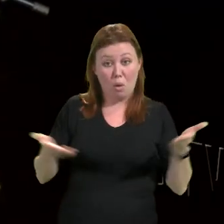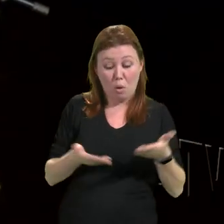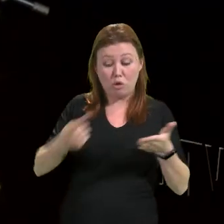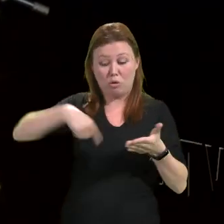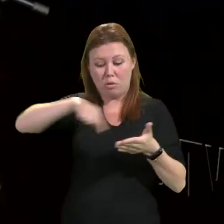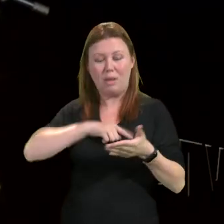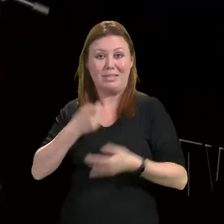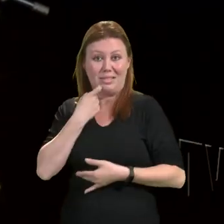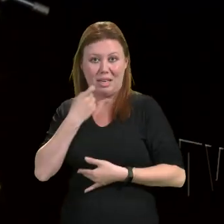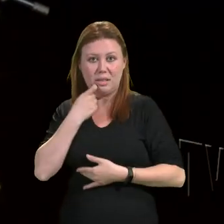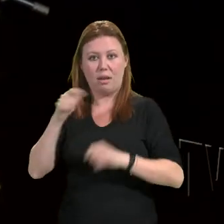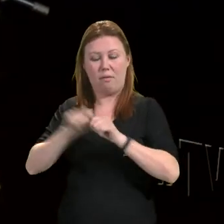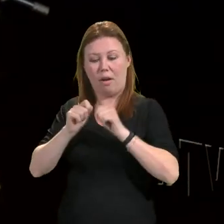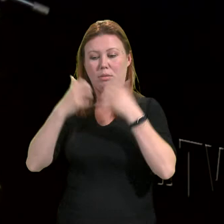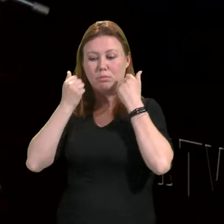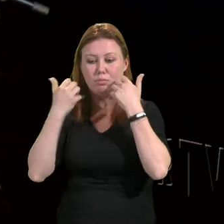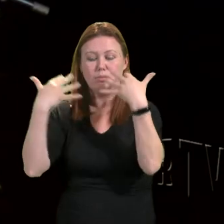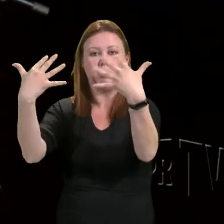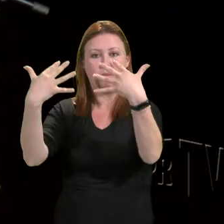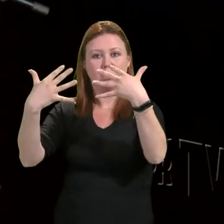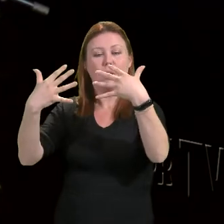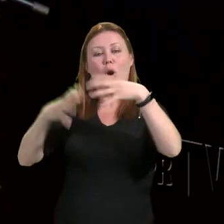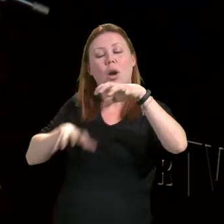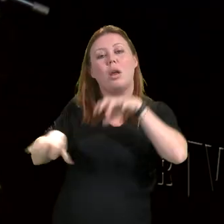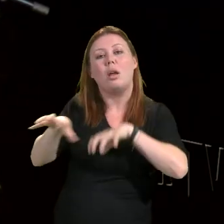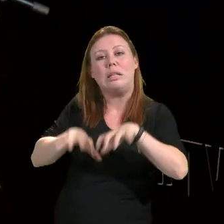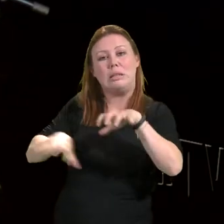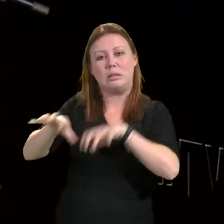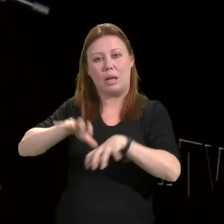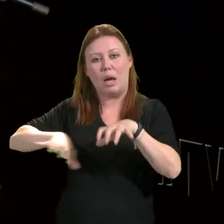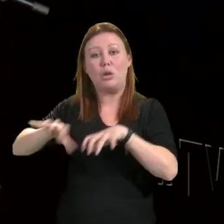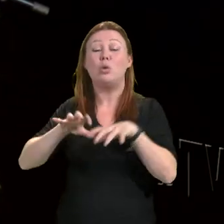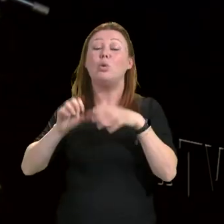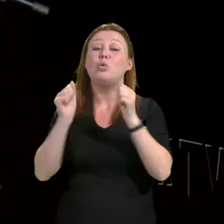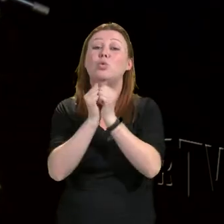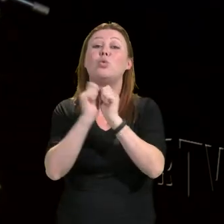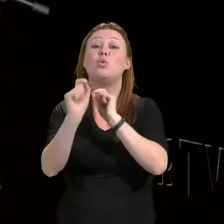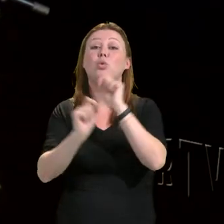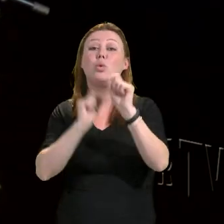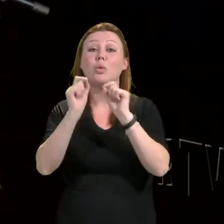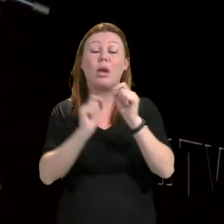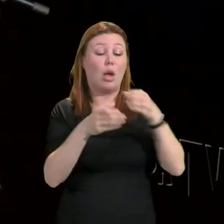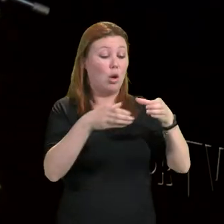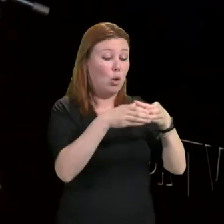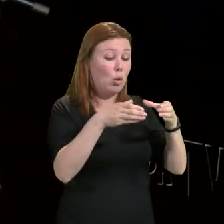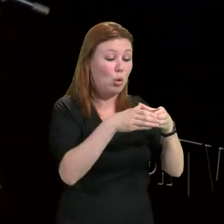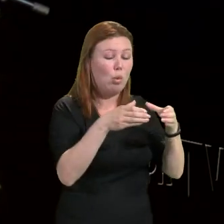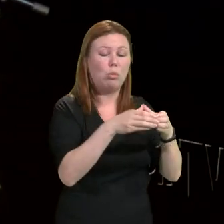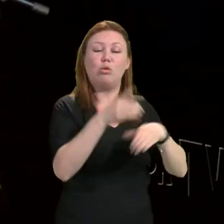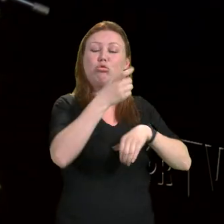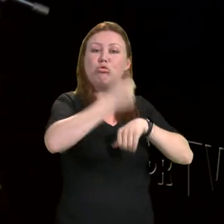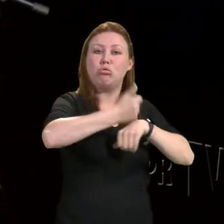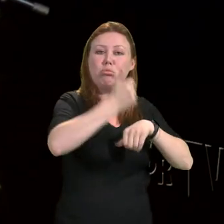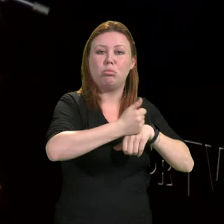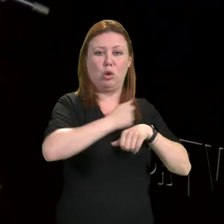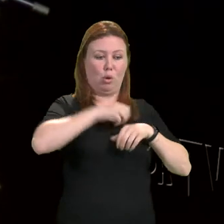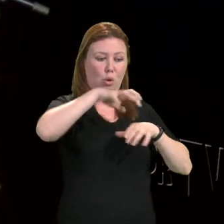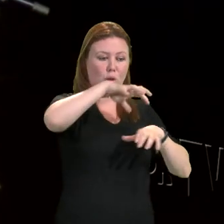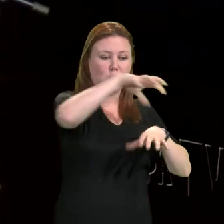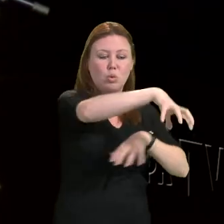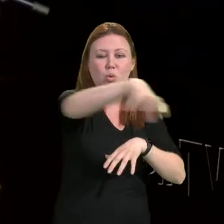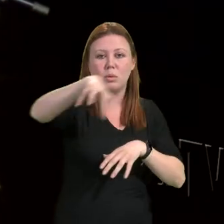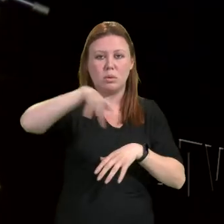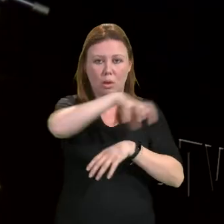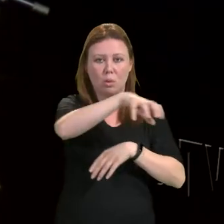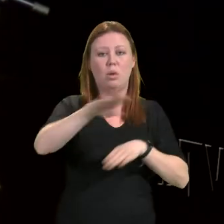esse ato organizado junto com o conjunto dos diretores de setor, junto com o